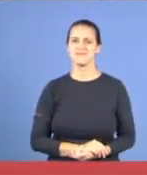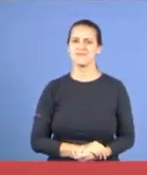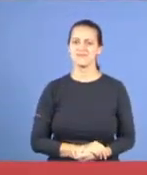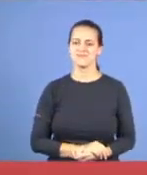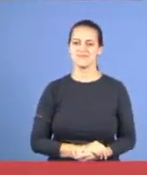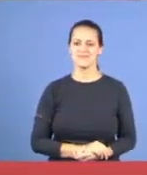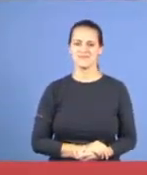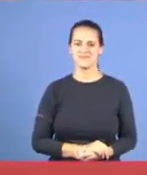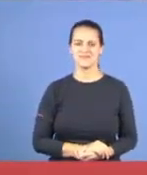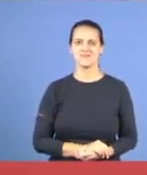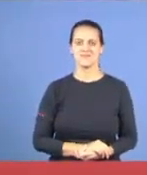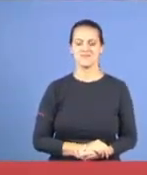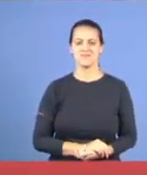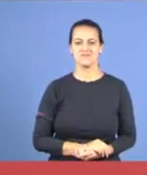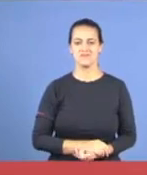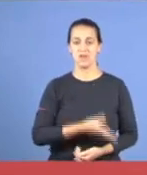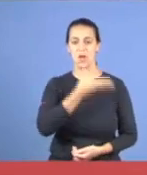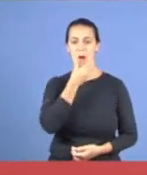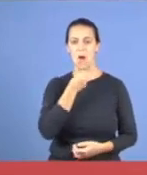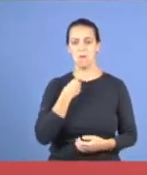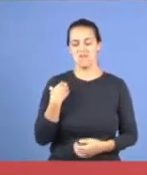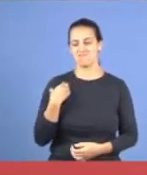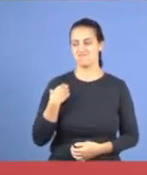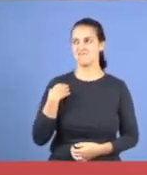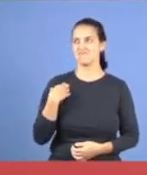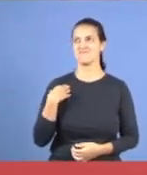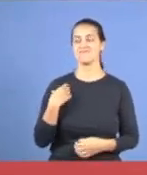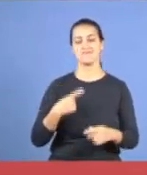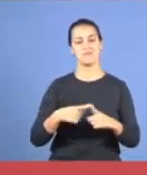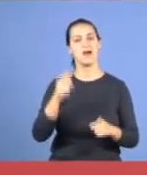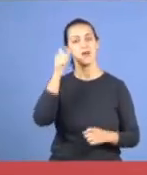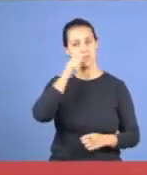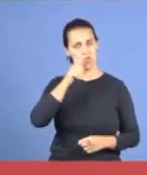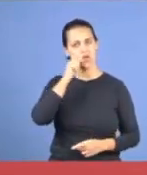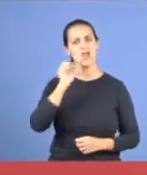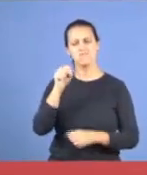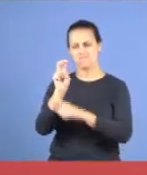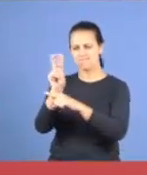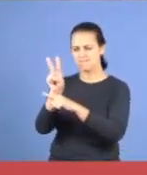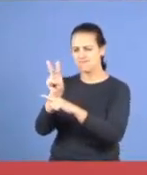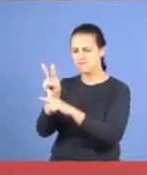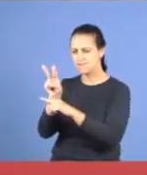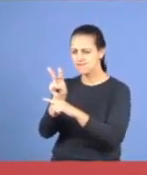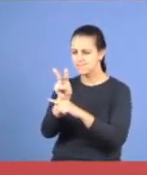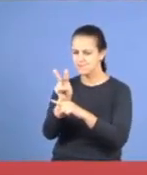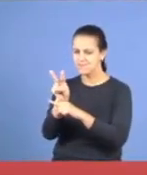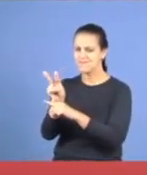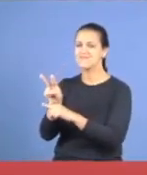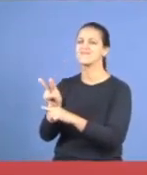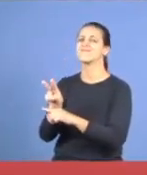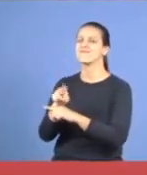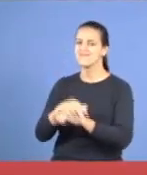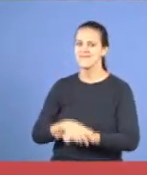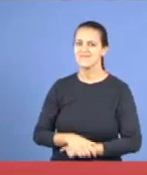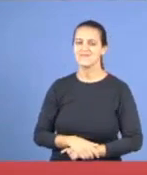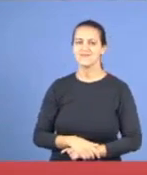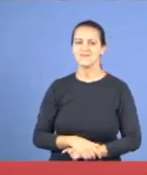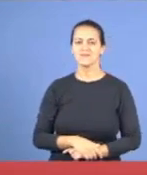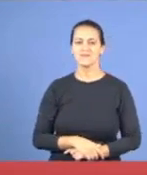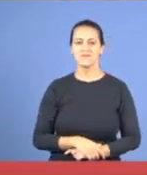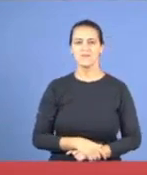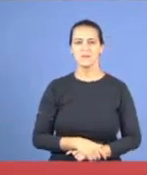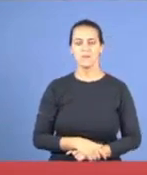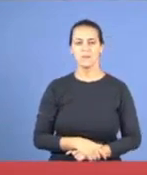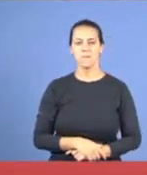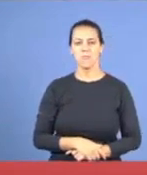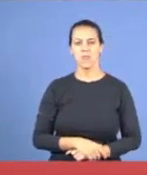os homens, estão nem preocupados, e elas são, e elas são vigilantes, e todo mundo está preocupado, depois quando se fala, nemias,